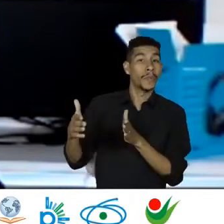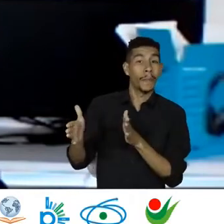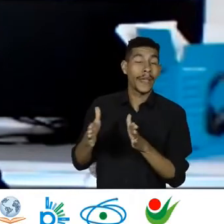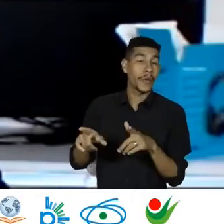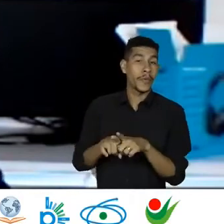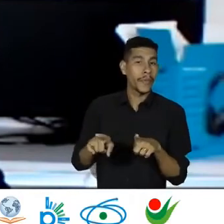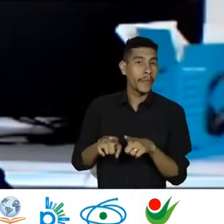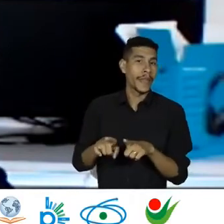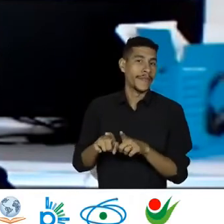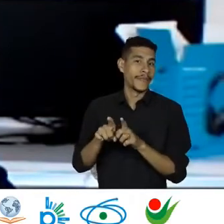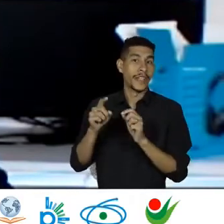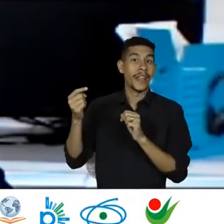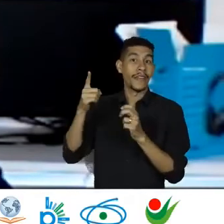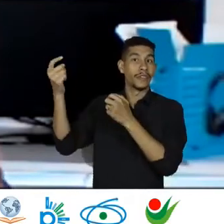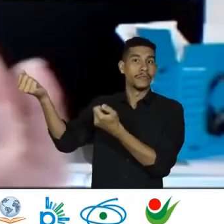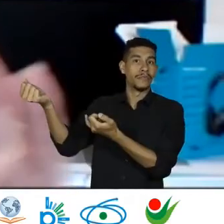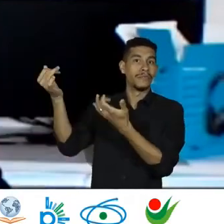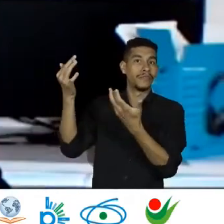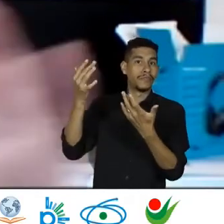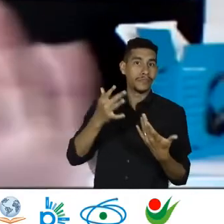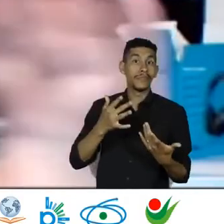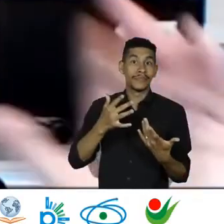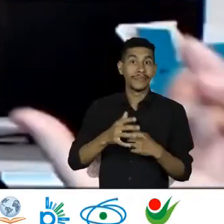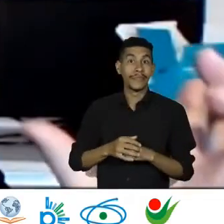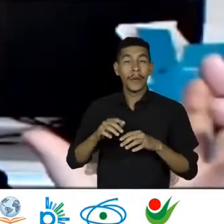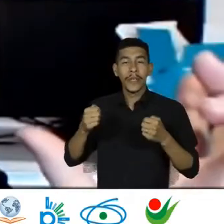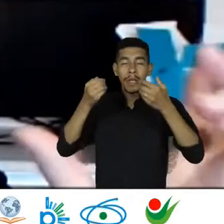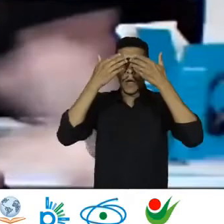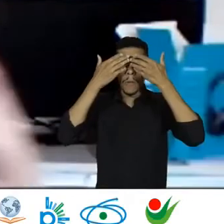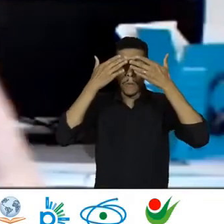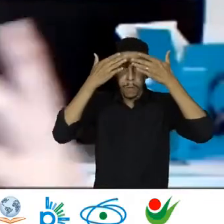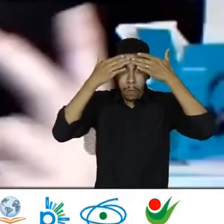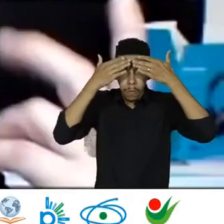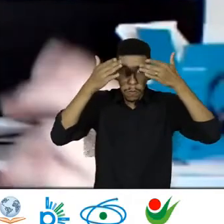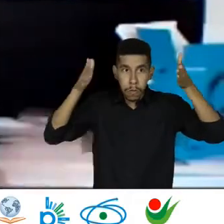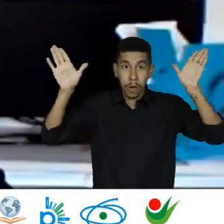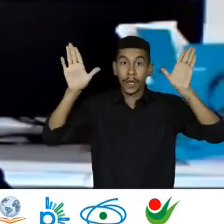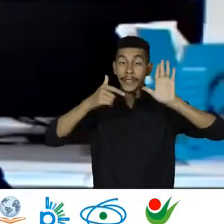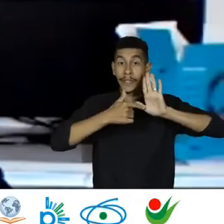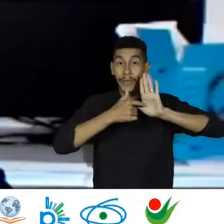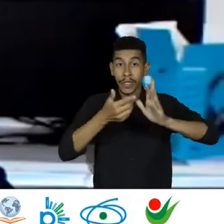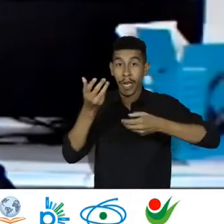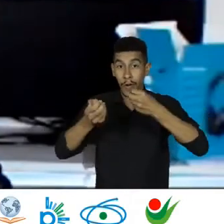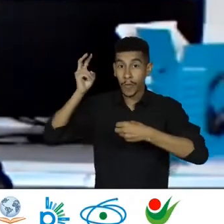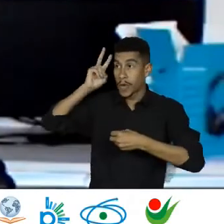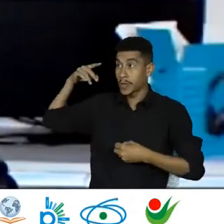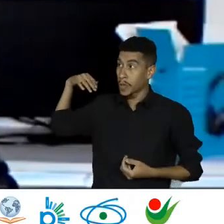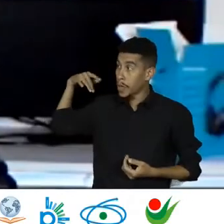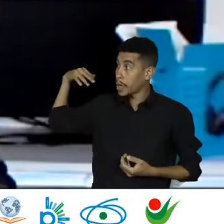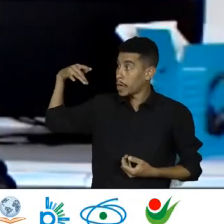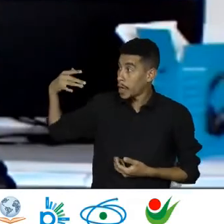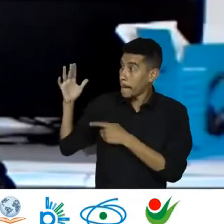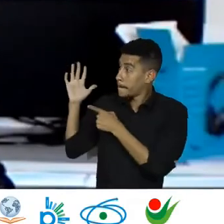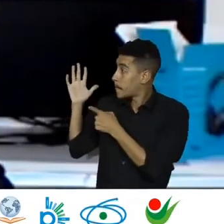ocidente Para o resto do mundo Então tem que ampliar Abrir esses horizontes E mostrar historicamente Situações Em que